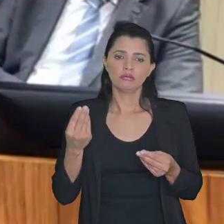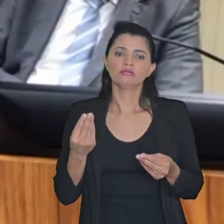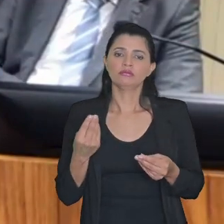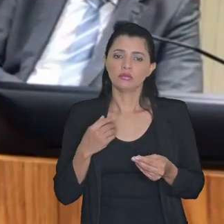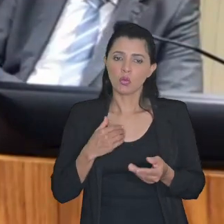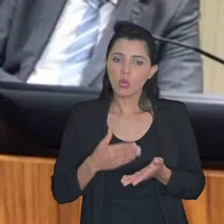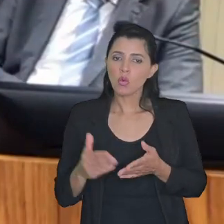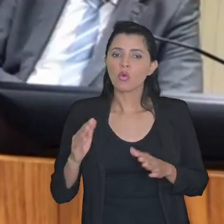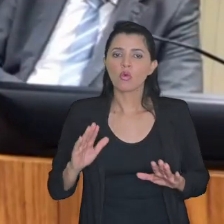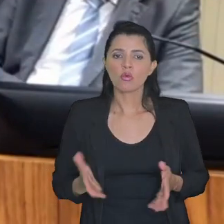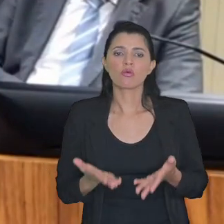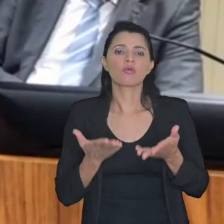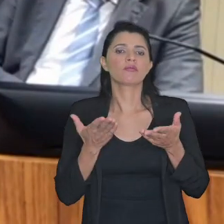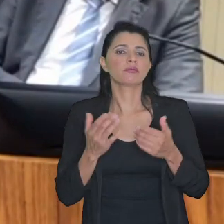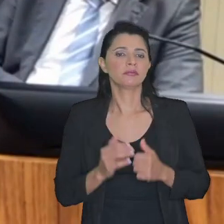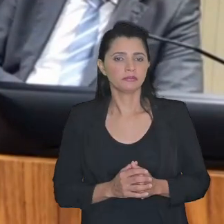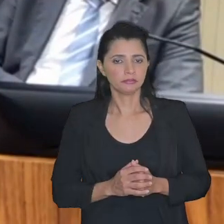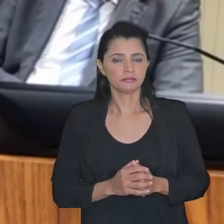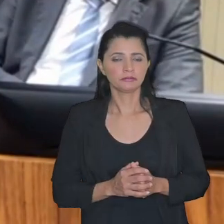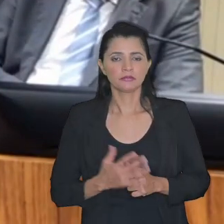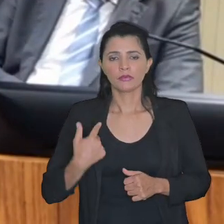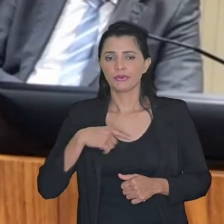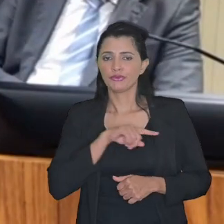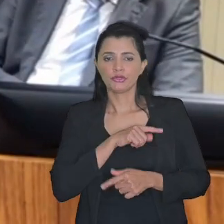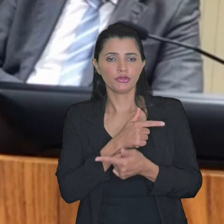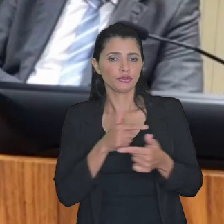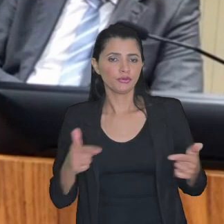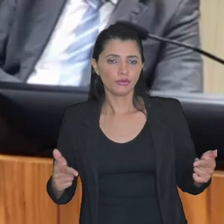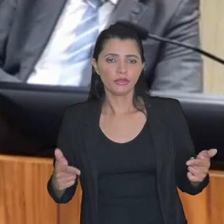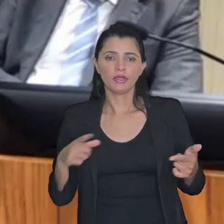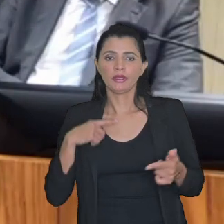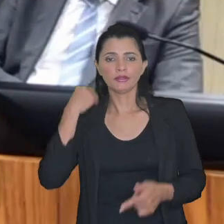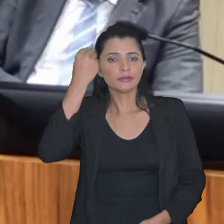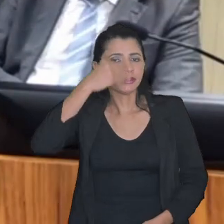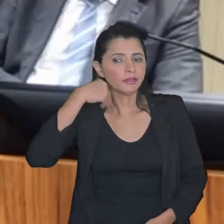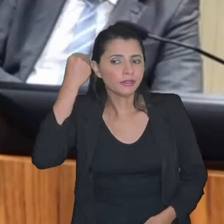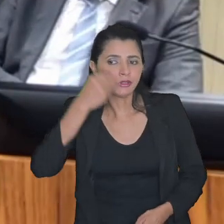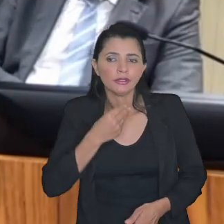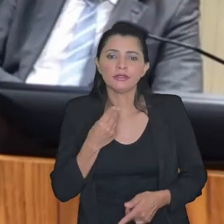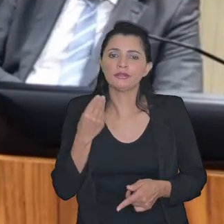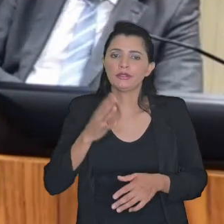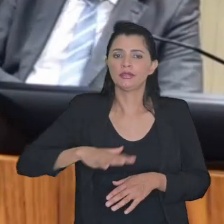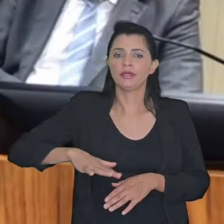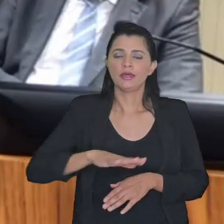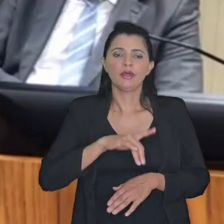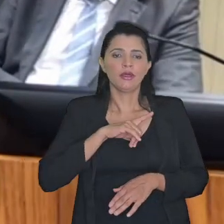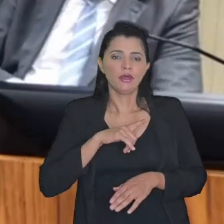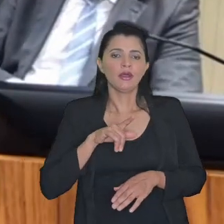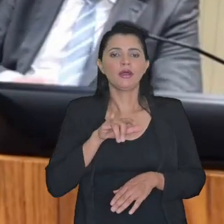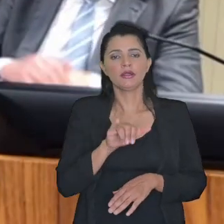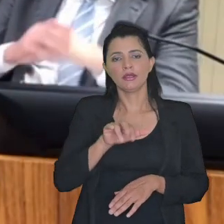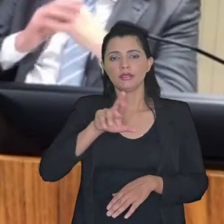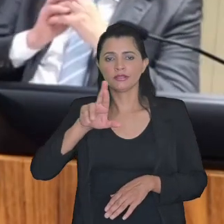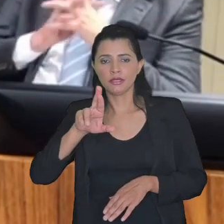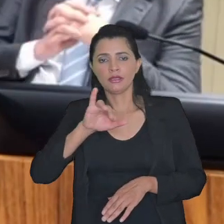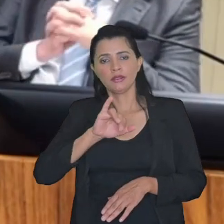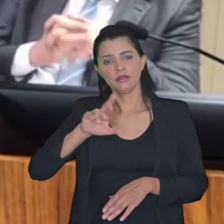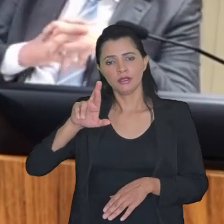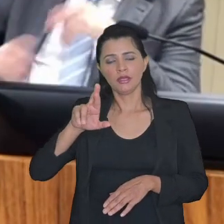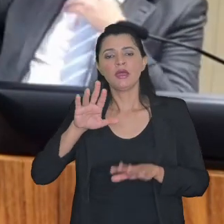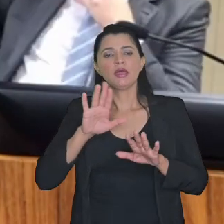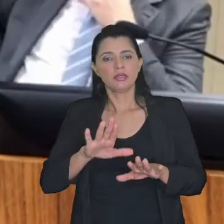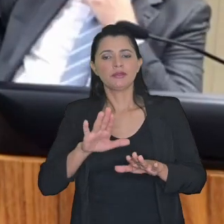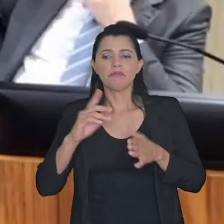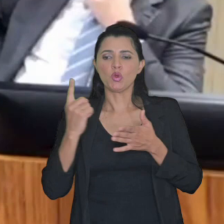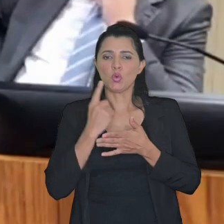alavancadas nós não temos ainda grandes experiências no âmbito da Receita Federal há uma